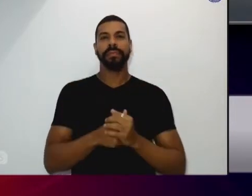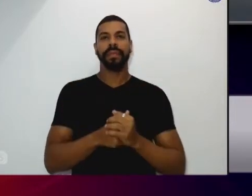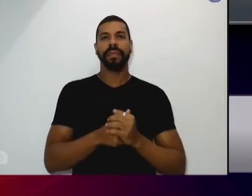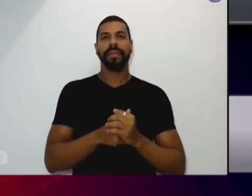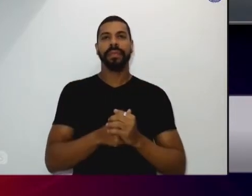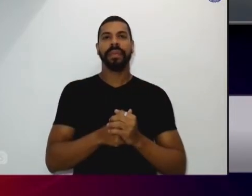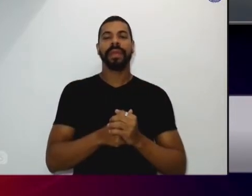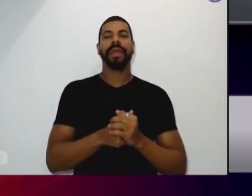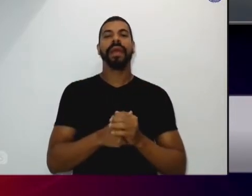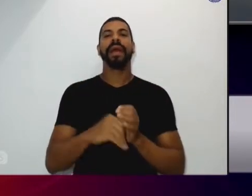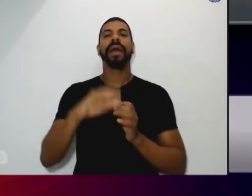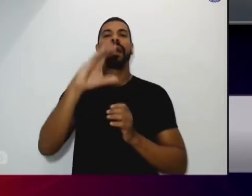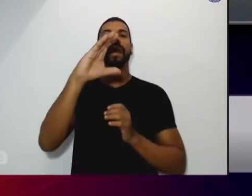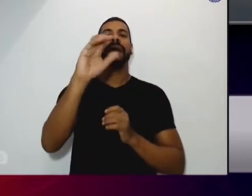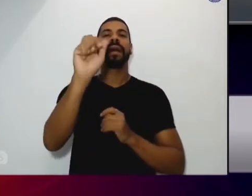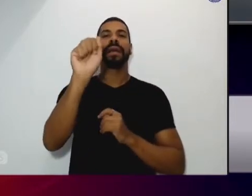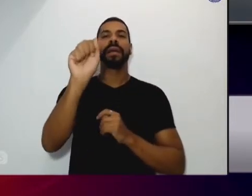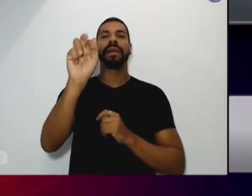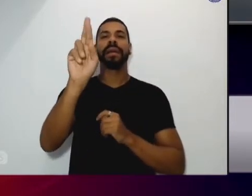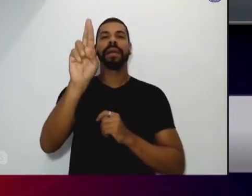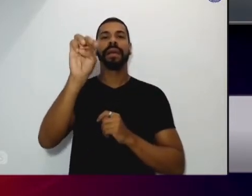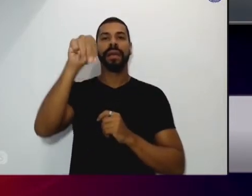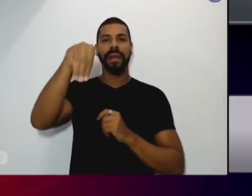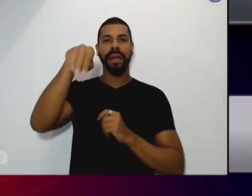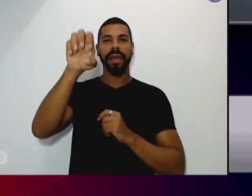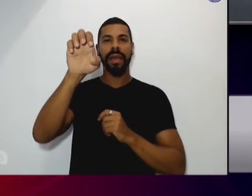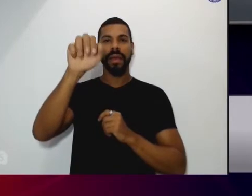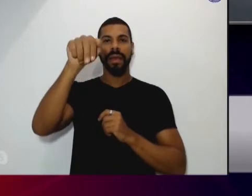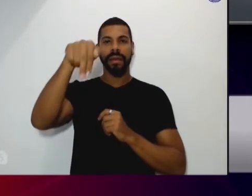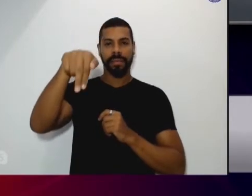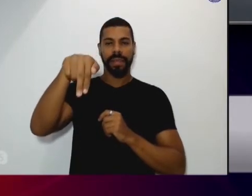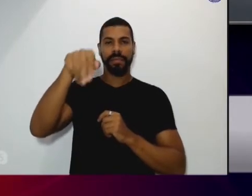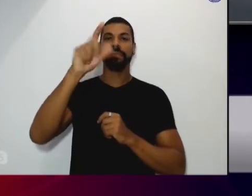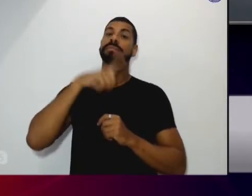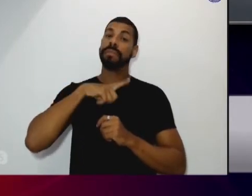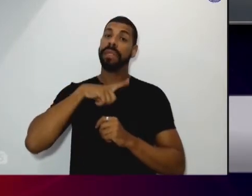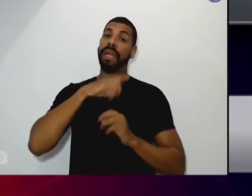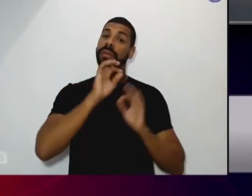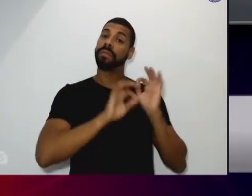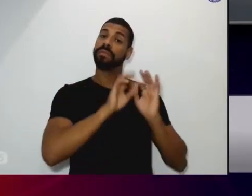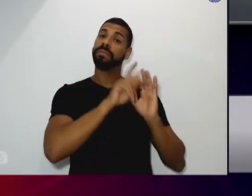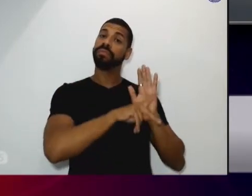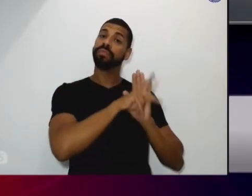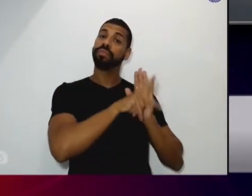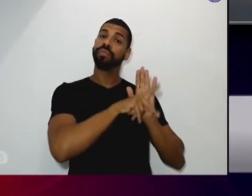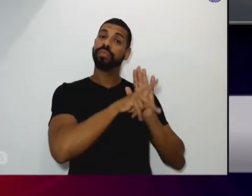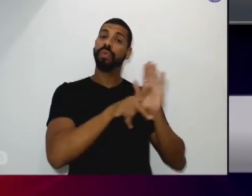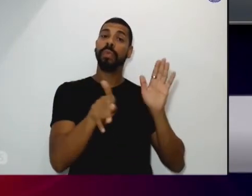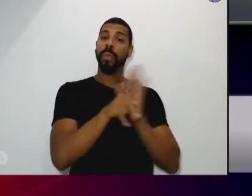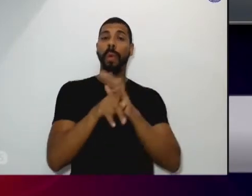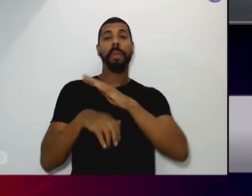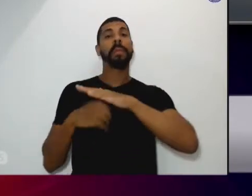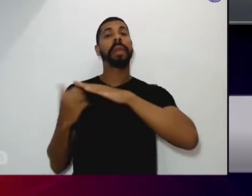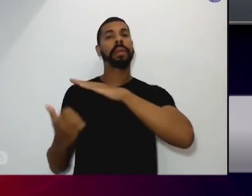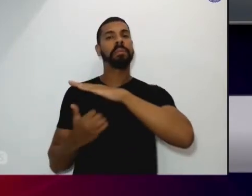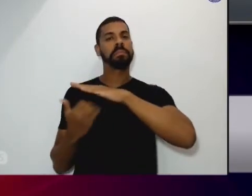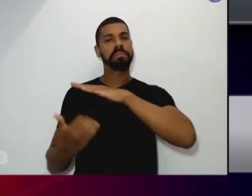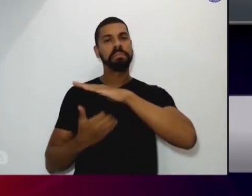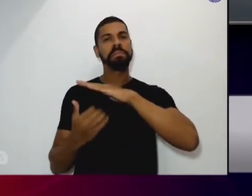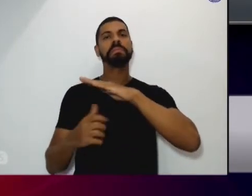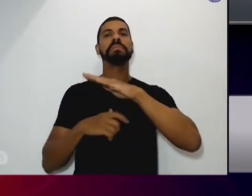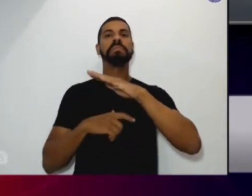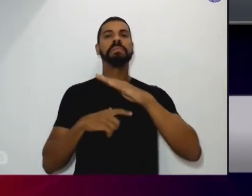ela tem alguns programas chama Programa de Humanização de Empresa tem a sigla de